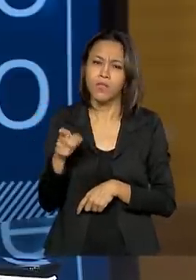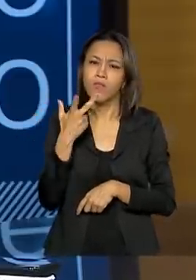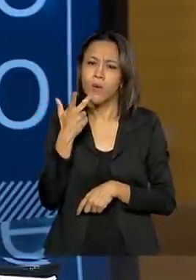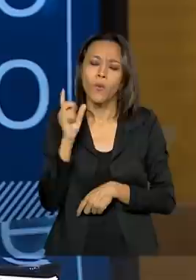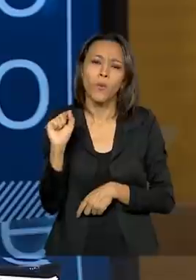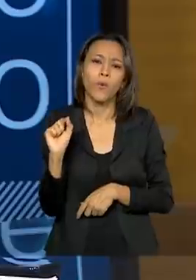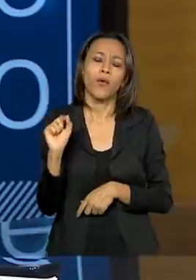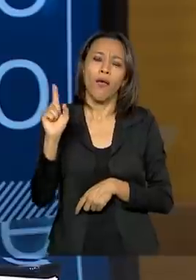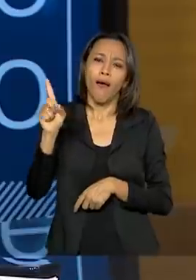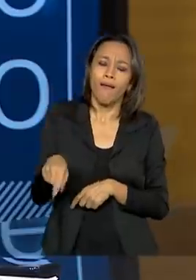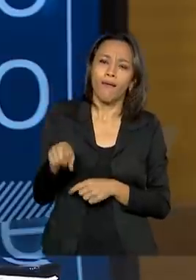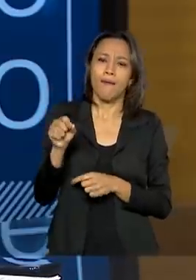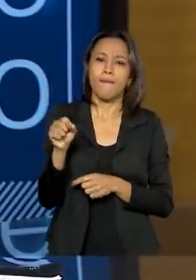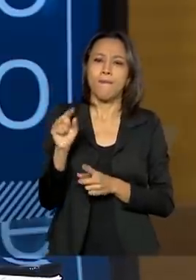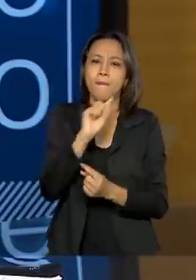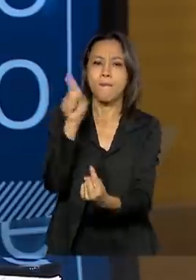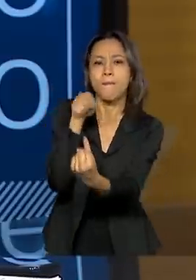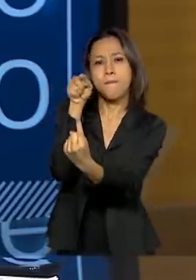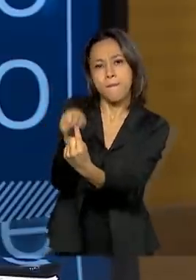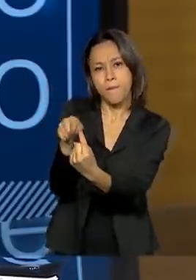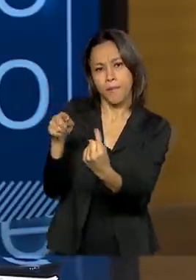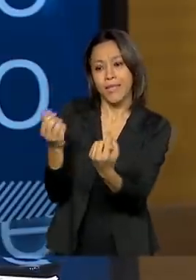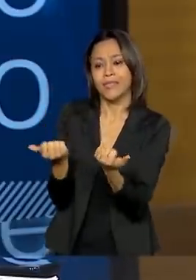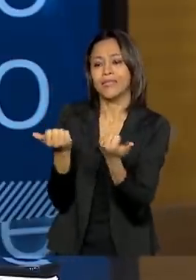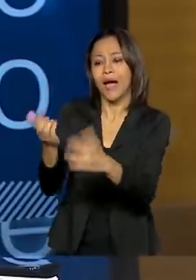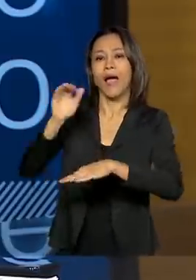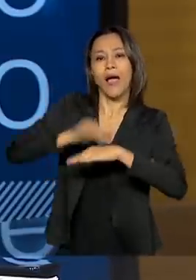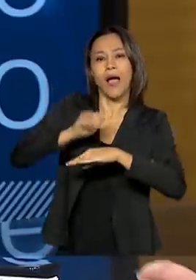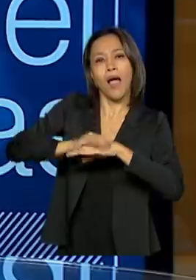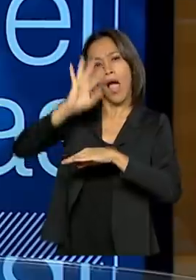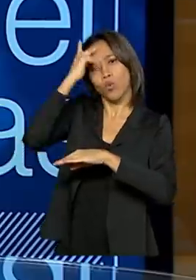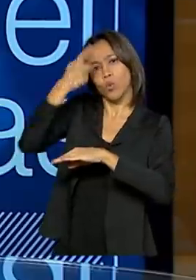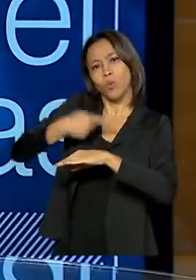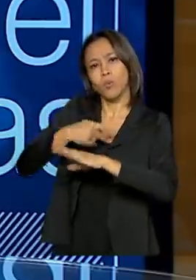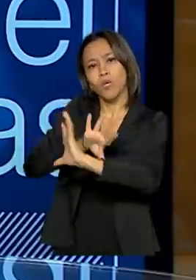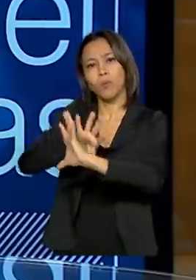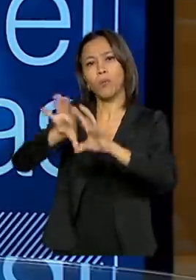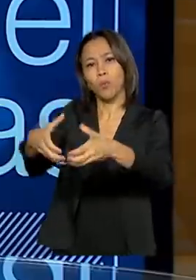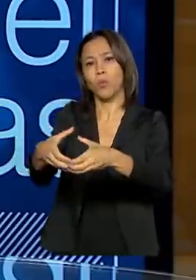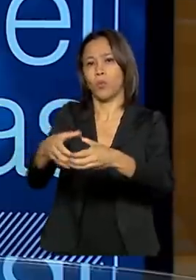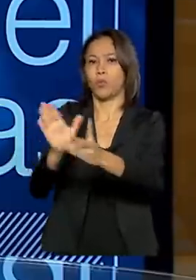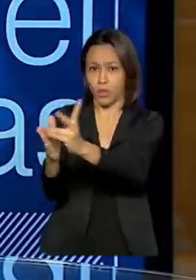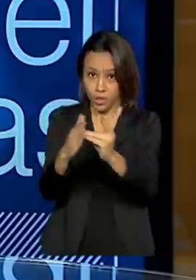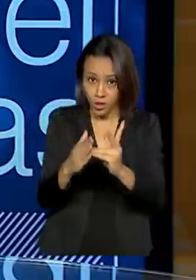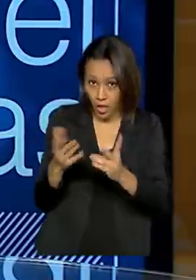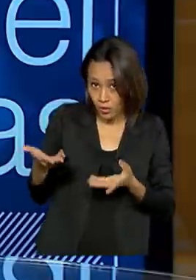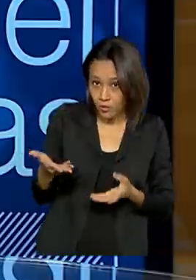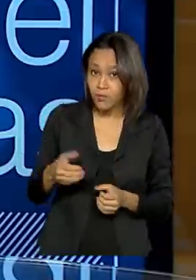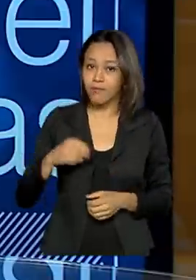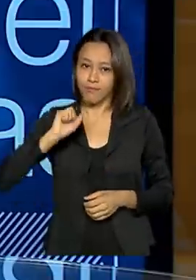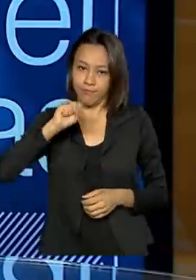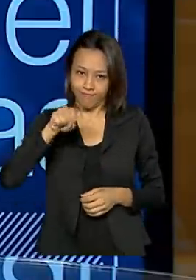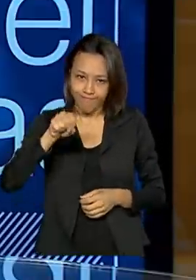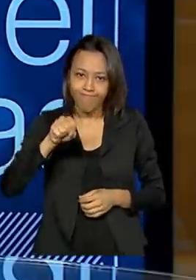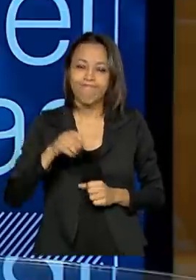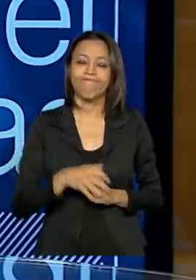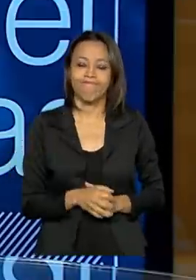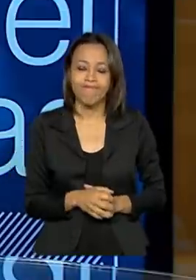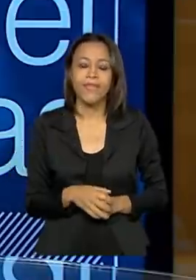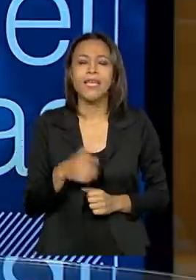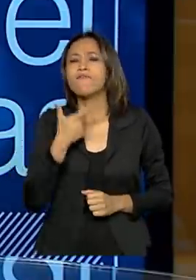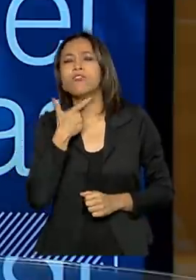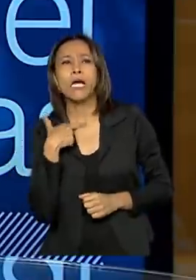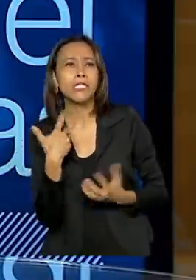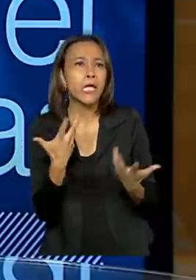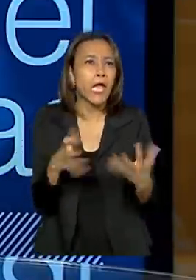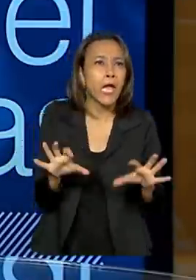uma forma de fortalecer a autonomia dos povos indígenas? Com certeza. Eu acho que quem tem que dizer o que deseja